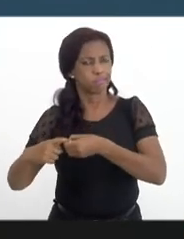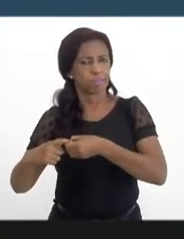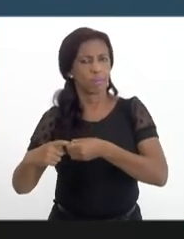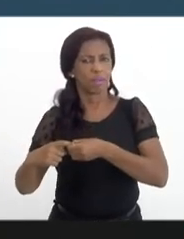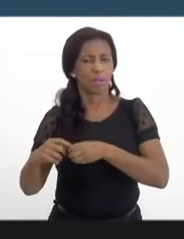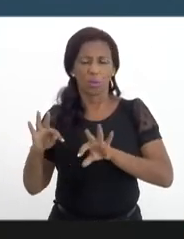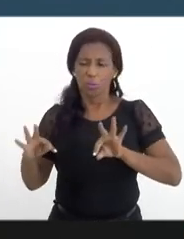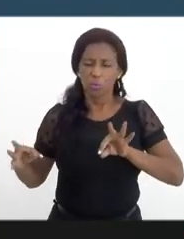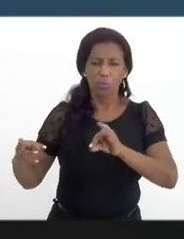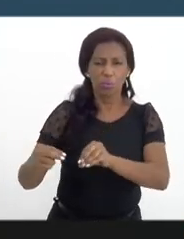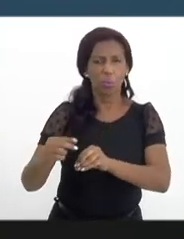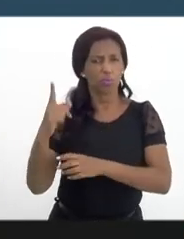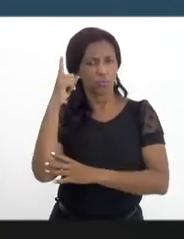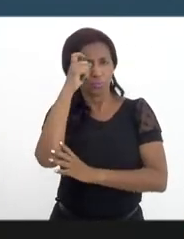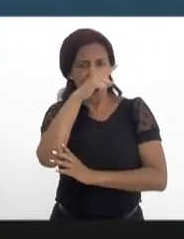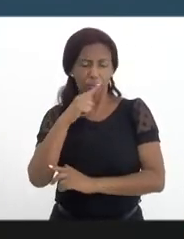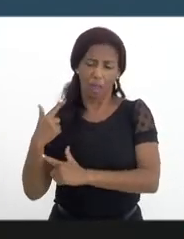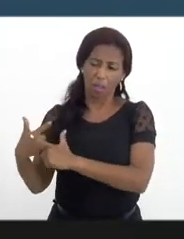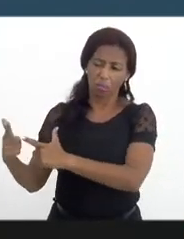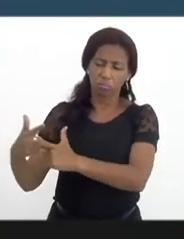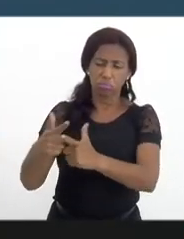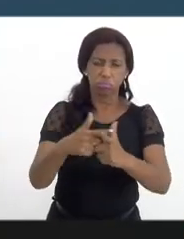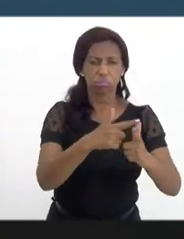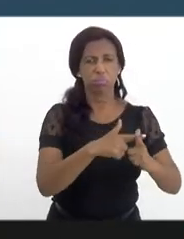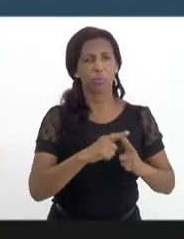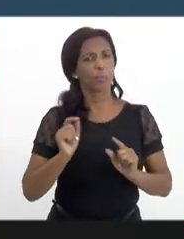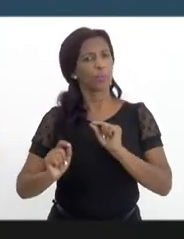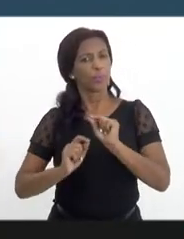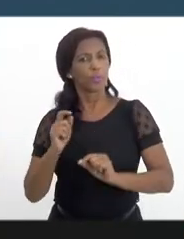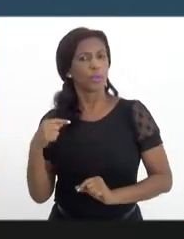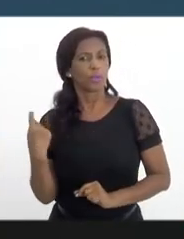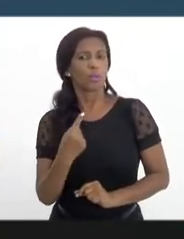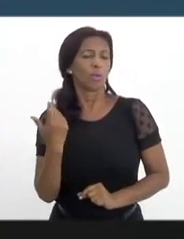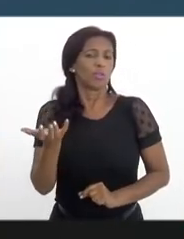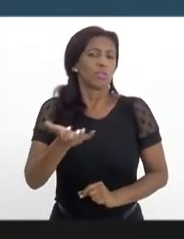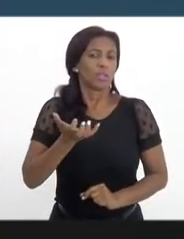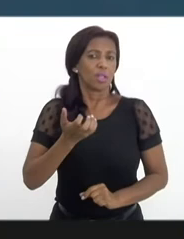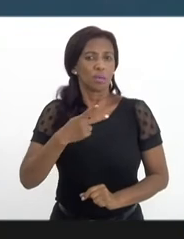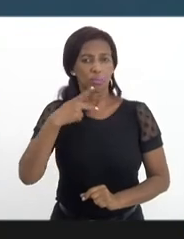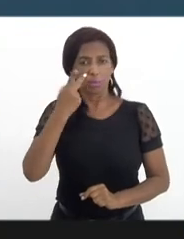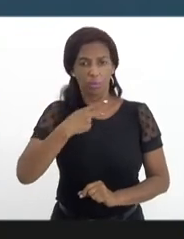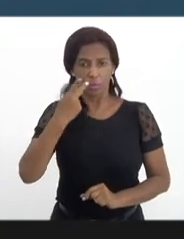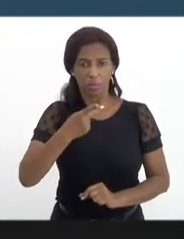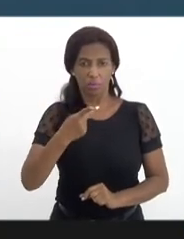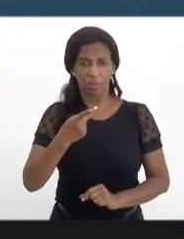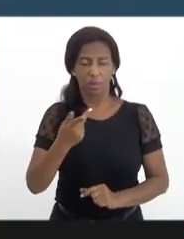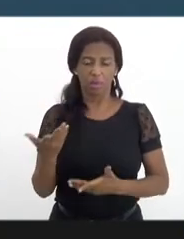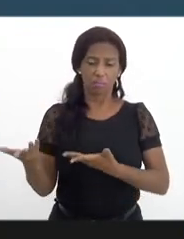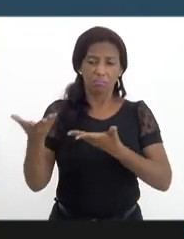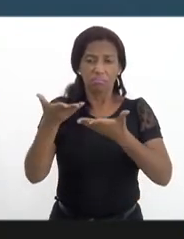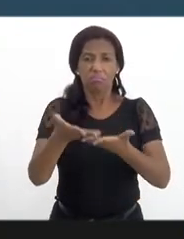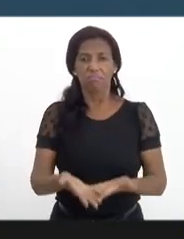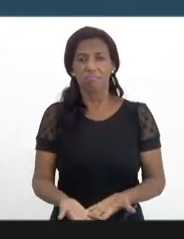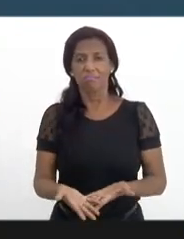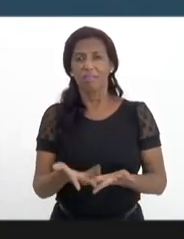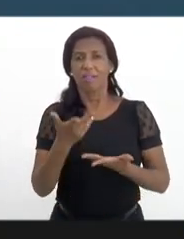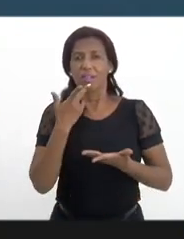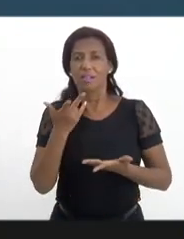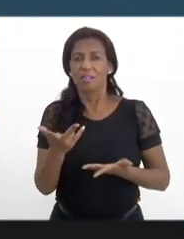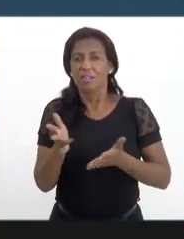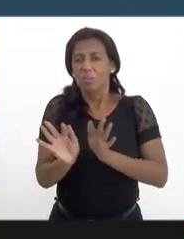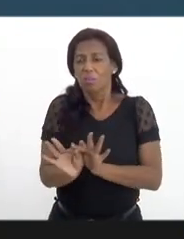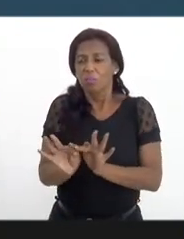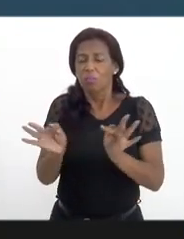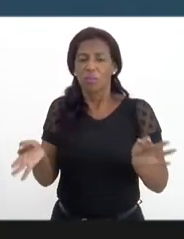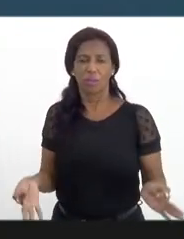todos temos dificuldade. Então, o que nós queremos para a nossa fala é deixar uma palavra de unidade. Eu